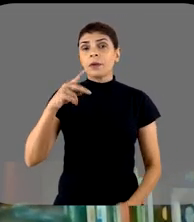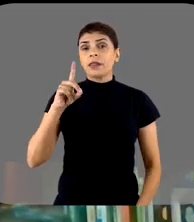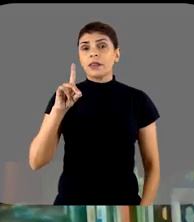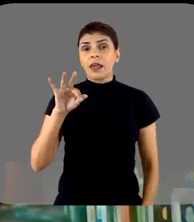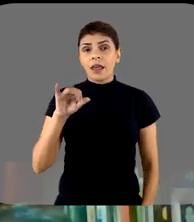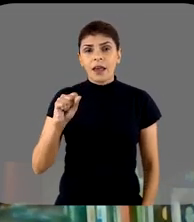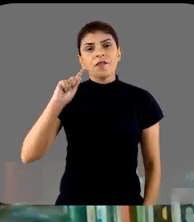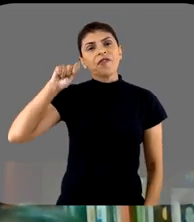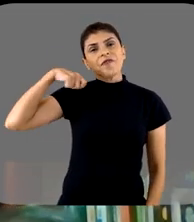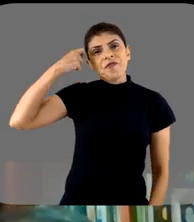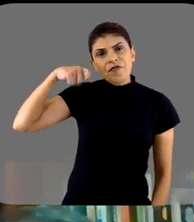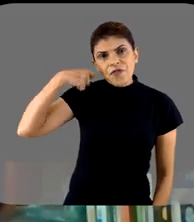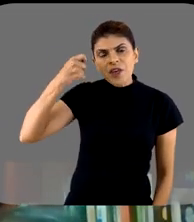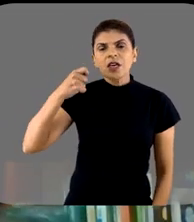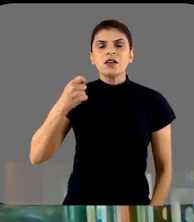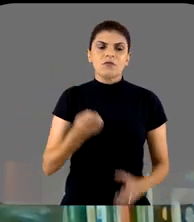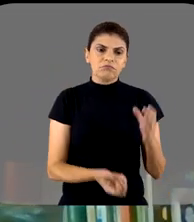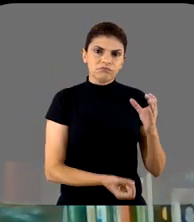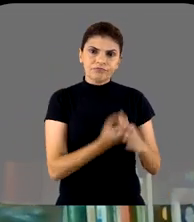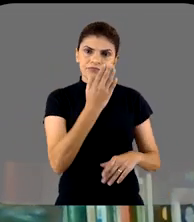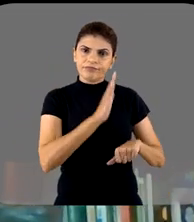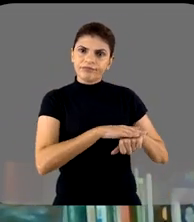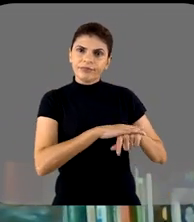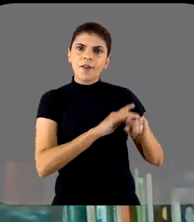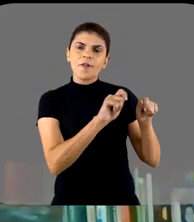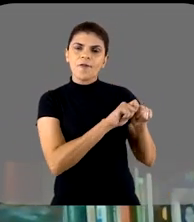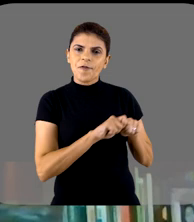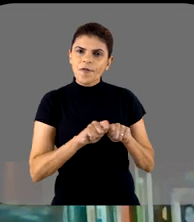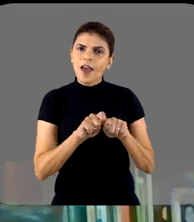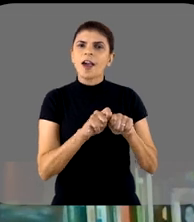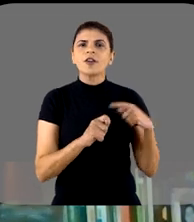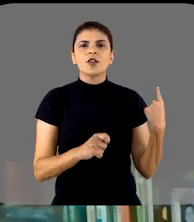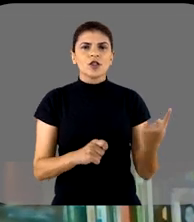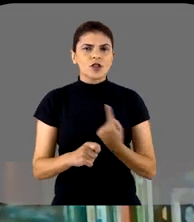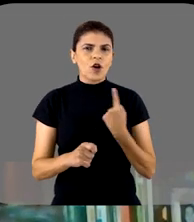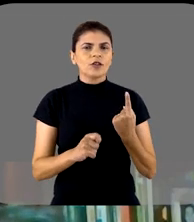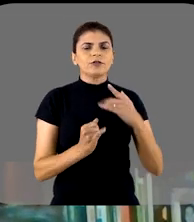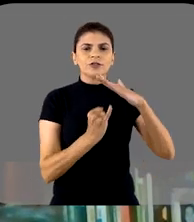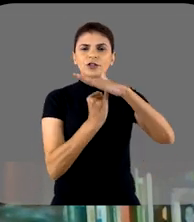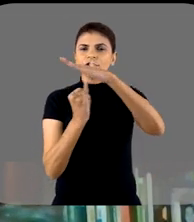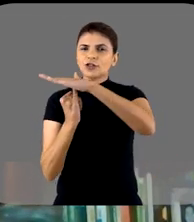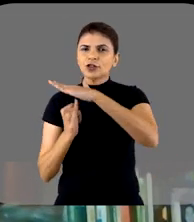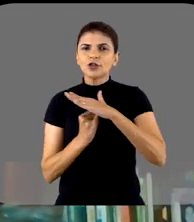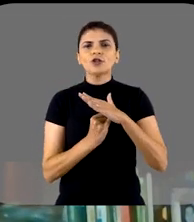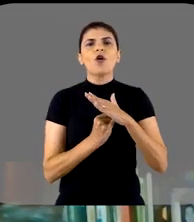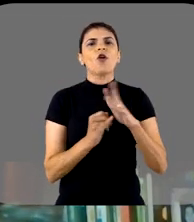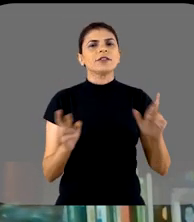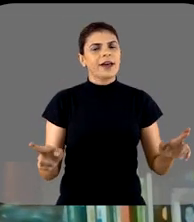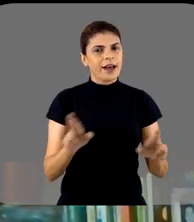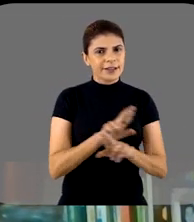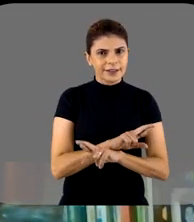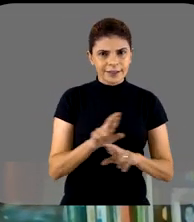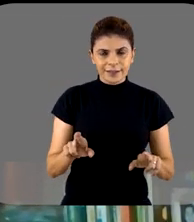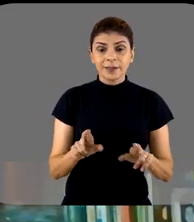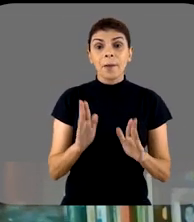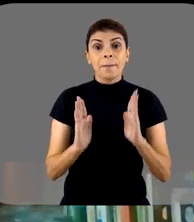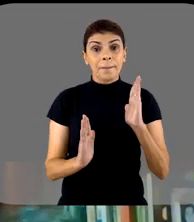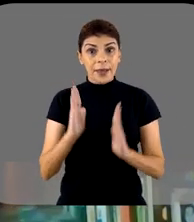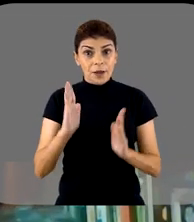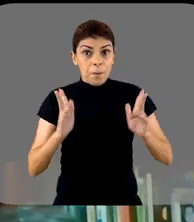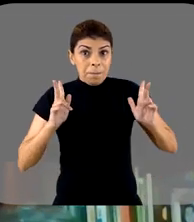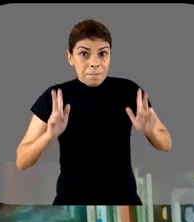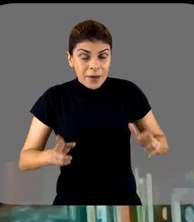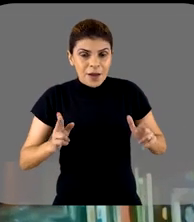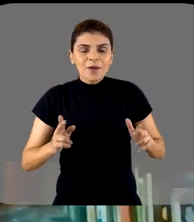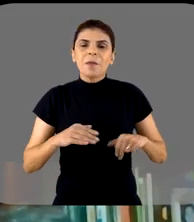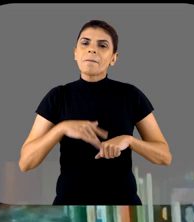PDFs, vídeos, algumas outras produções feitas por diversas instituições relacionadas a esse